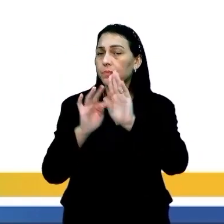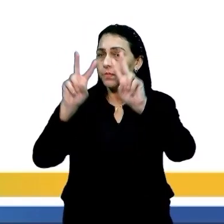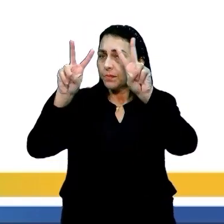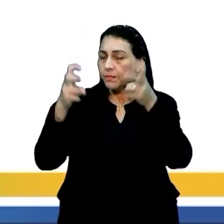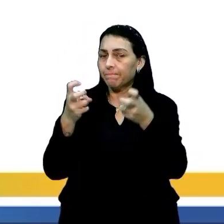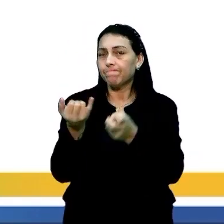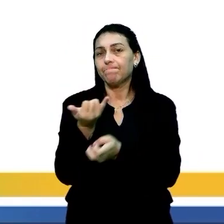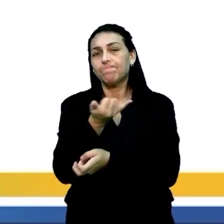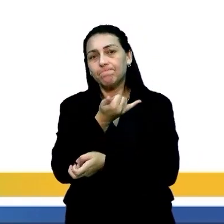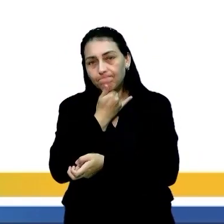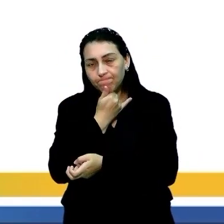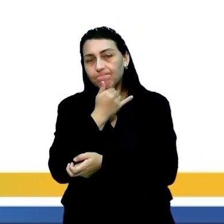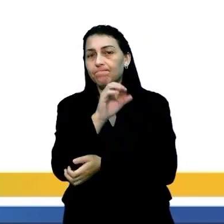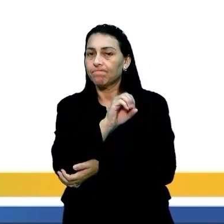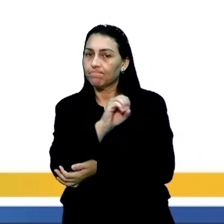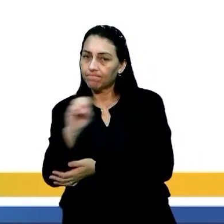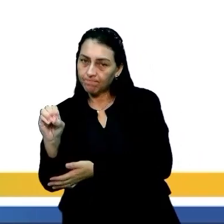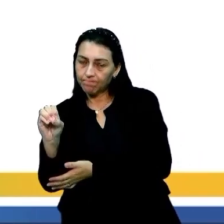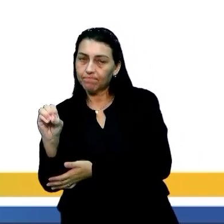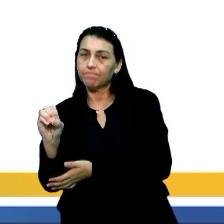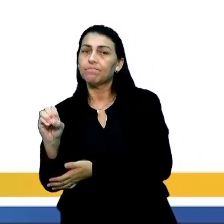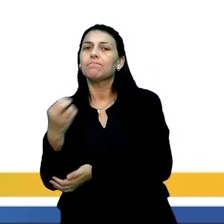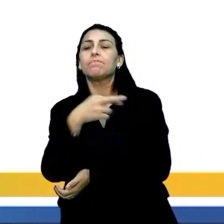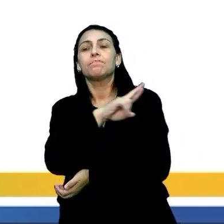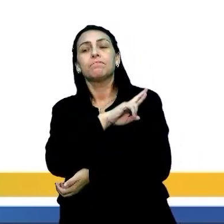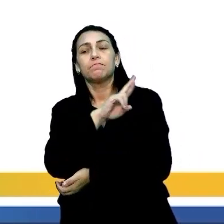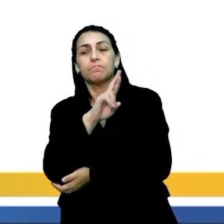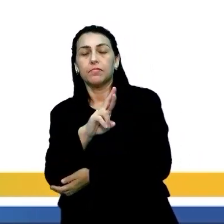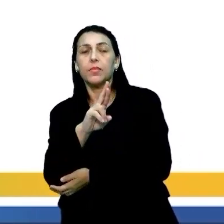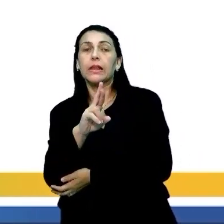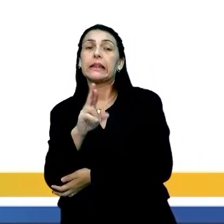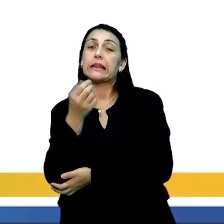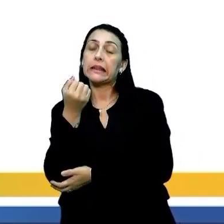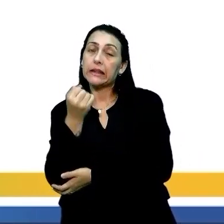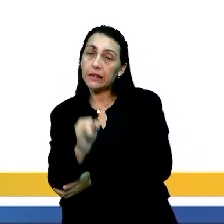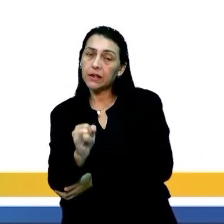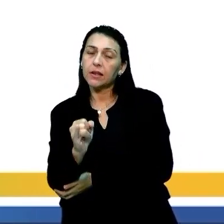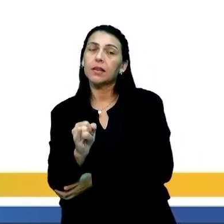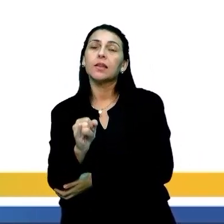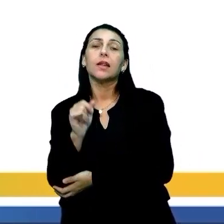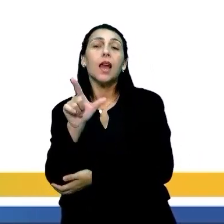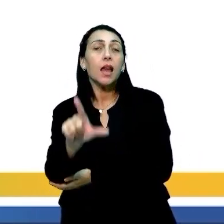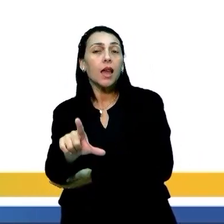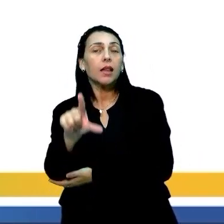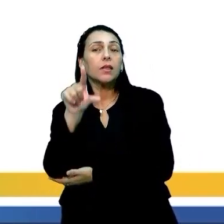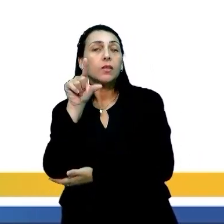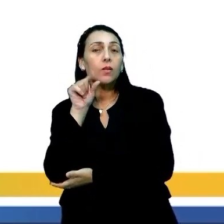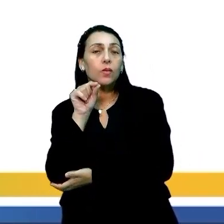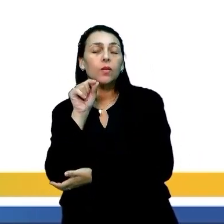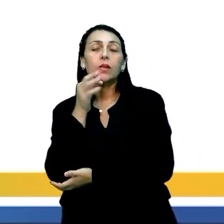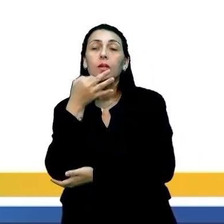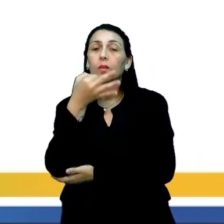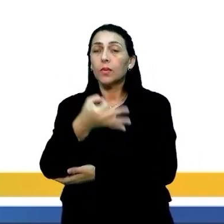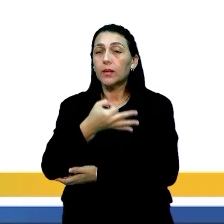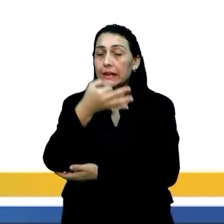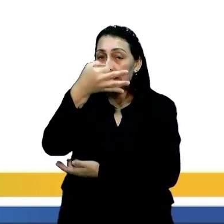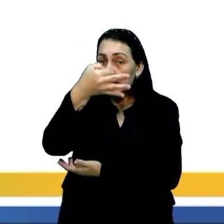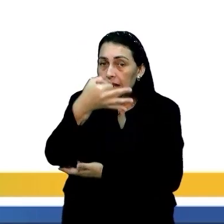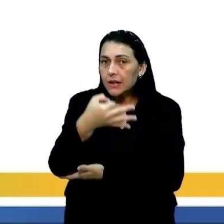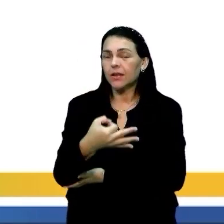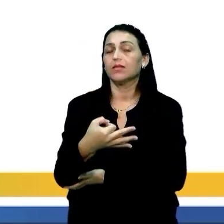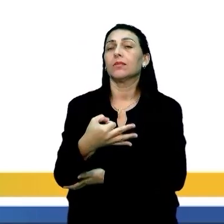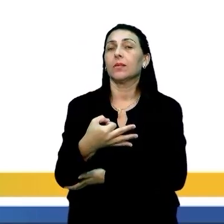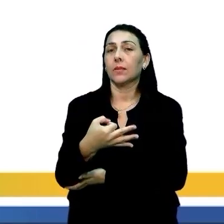infelizmente você vai zerar nessa competência. Porém, se você escolher os argumentos corretos,